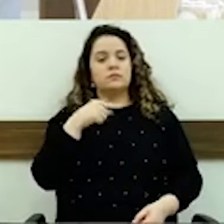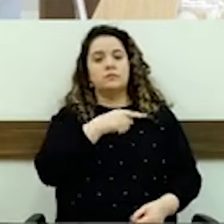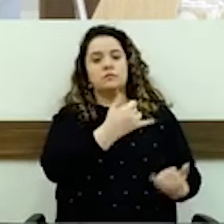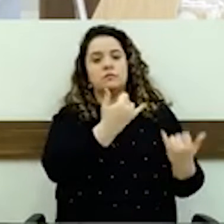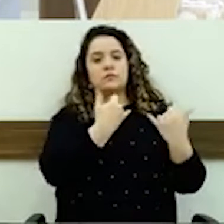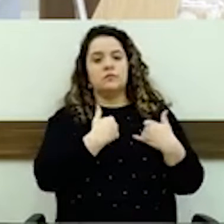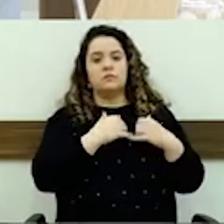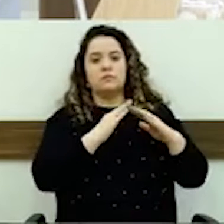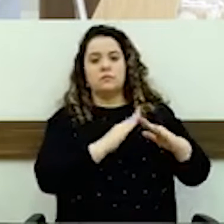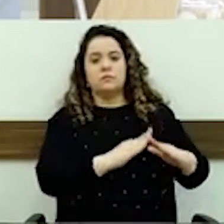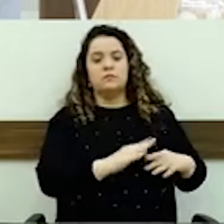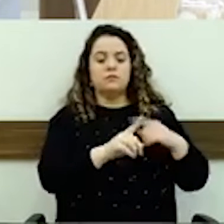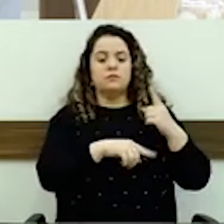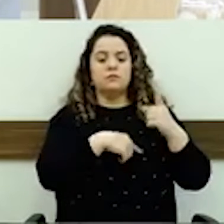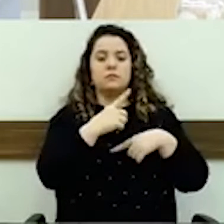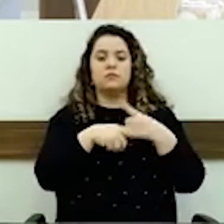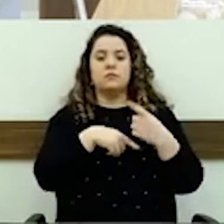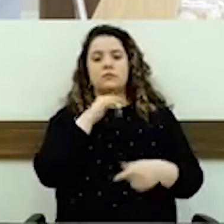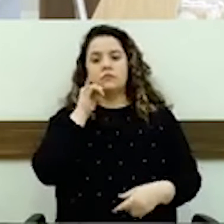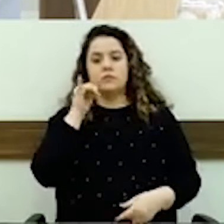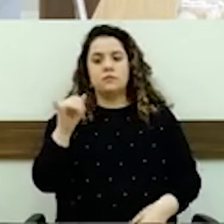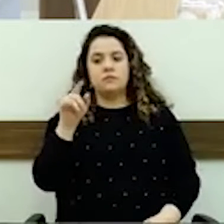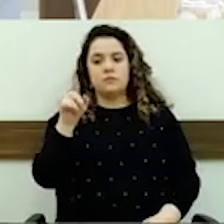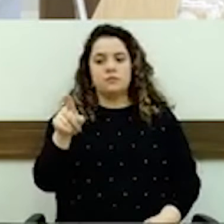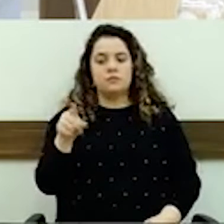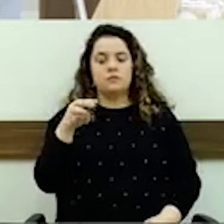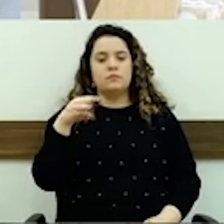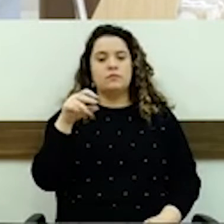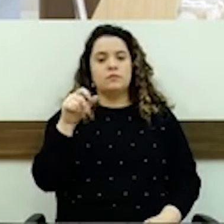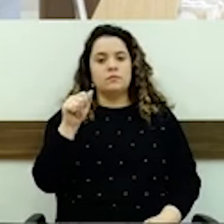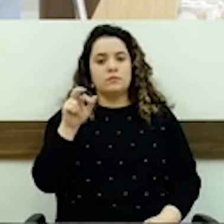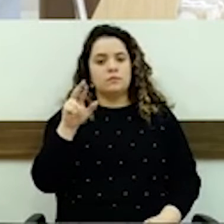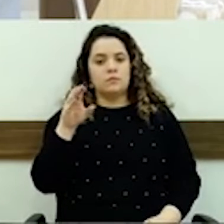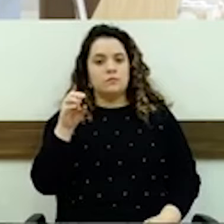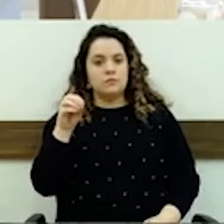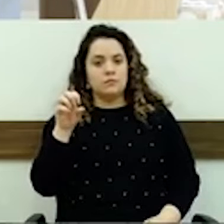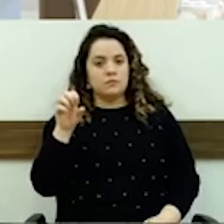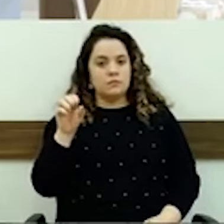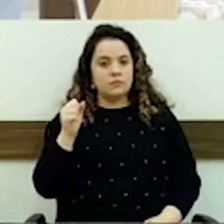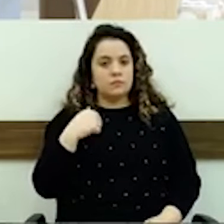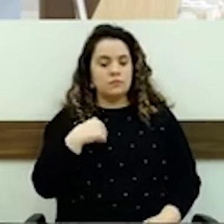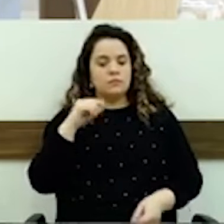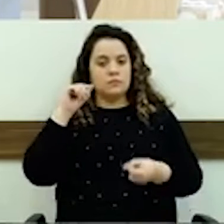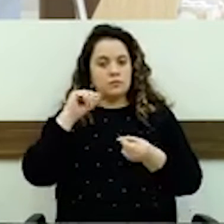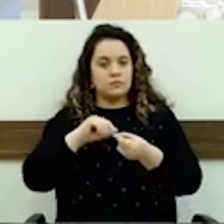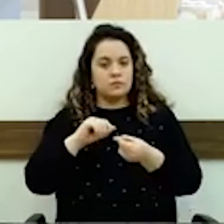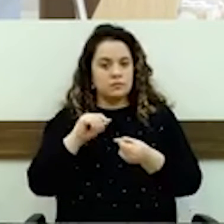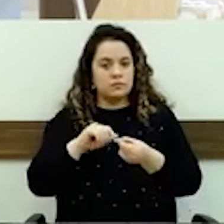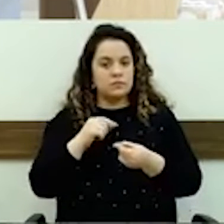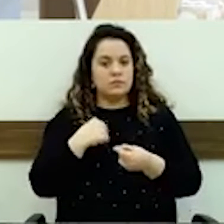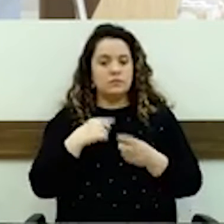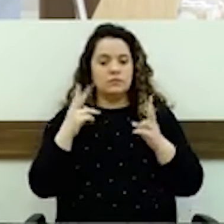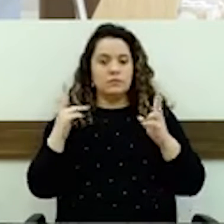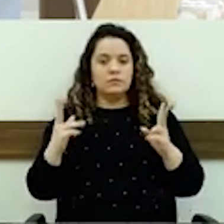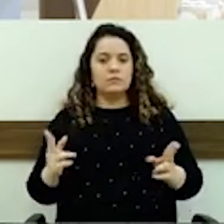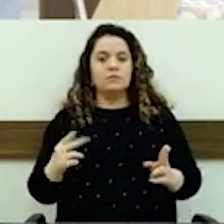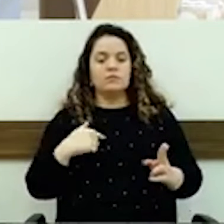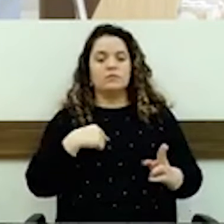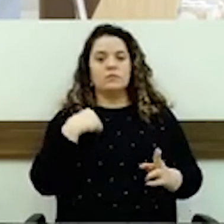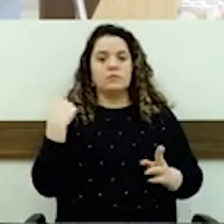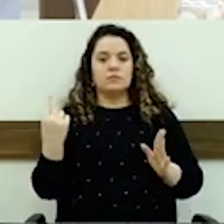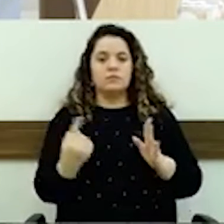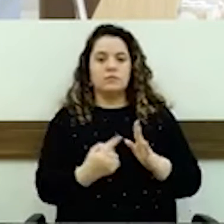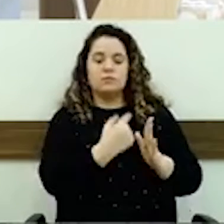competente, que no caso ali a saúde é o Marcos, então foi o que eu fiz. Assim como o nosso, um para-choque da